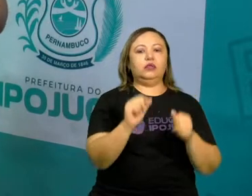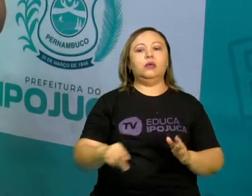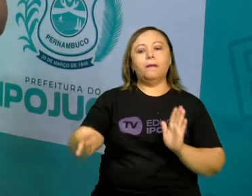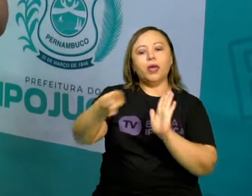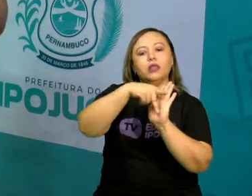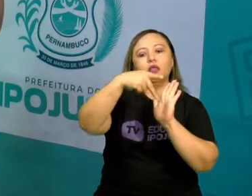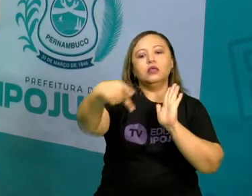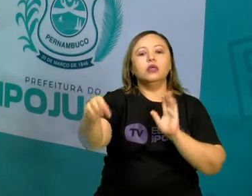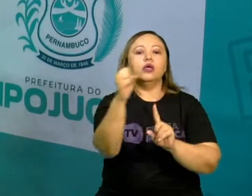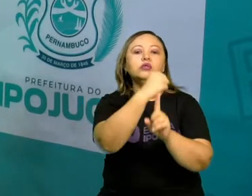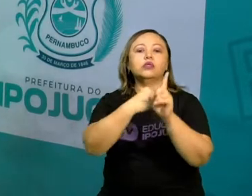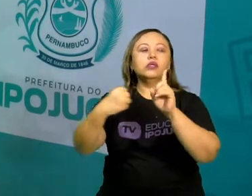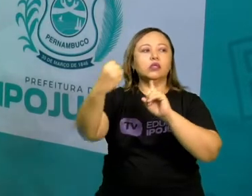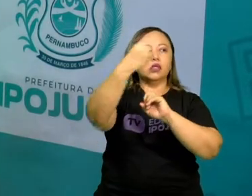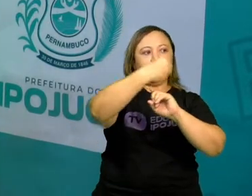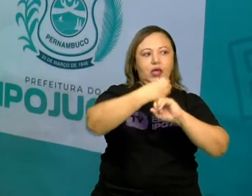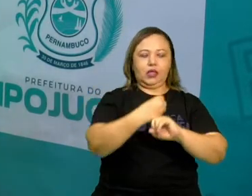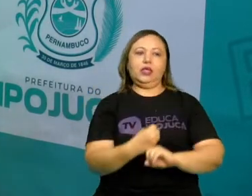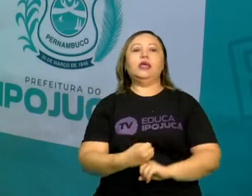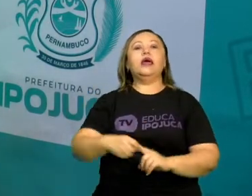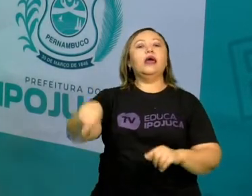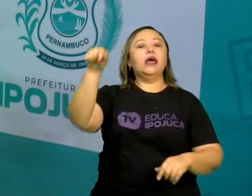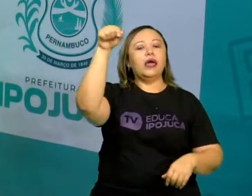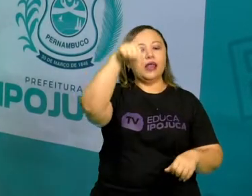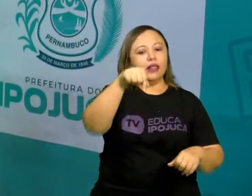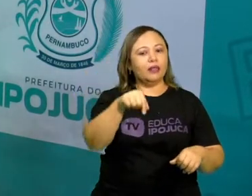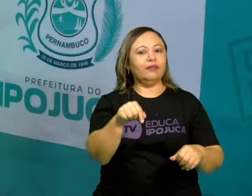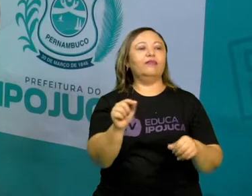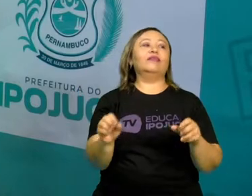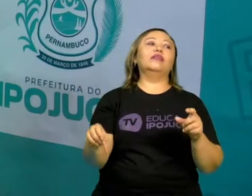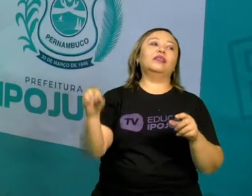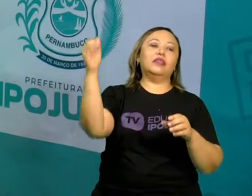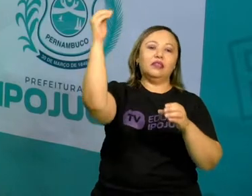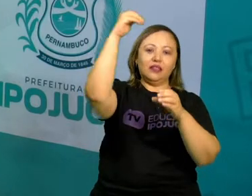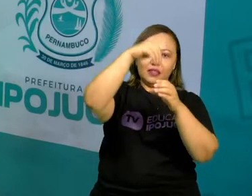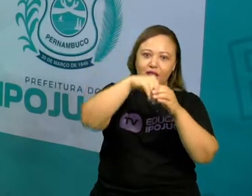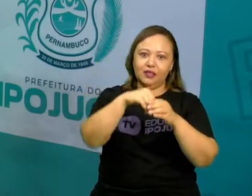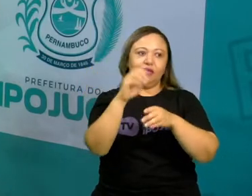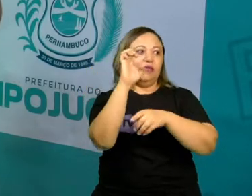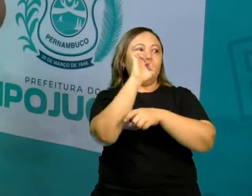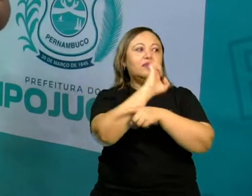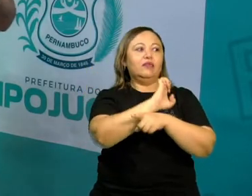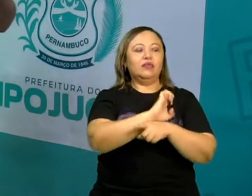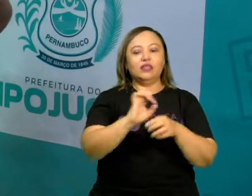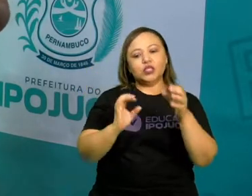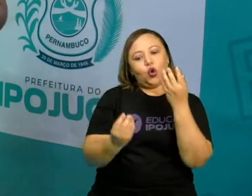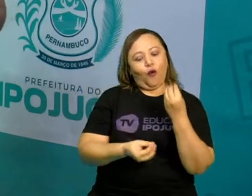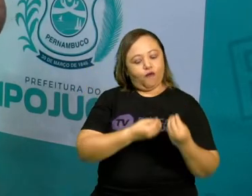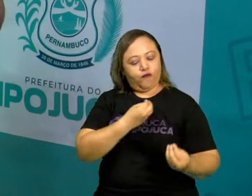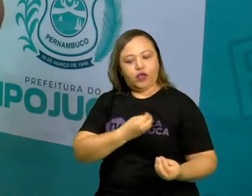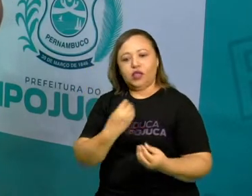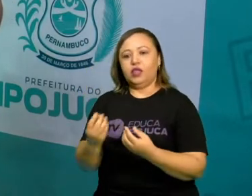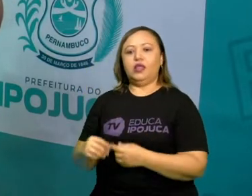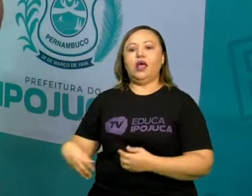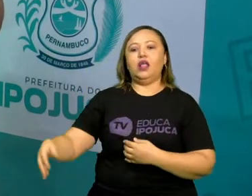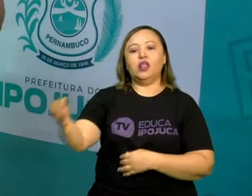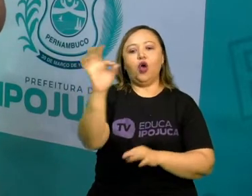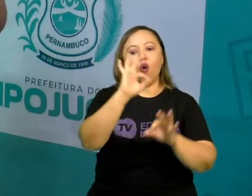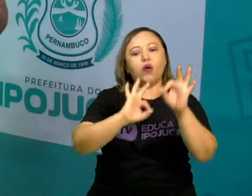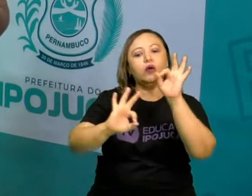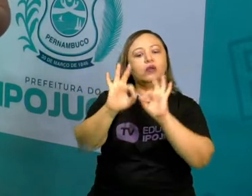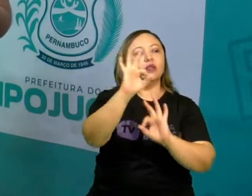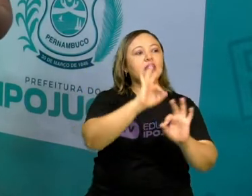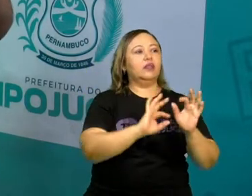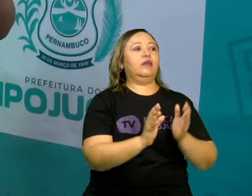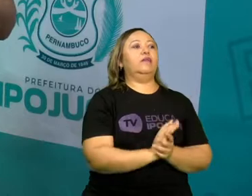cidade, naquela organização social, ela faz parte desse convívio, dessa forma de organização,